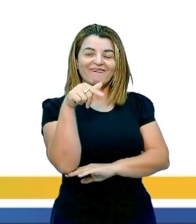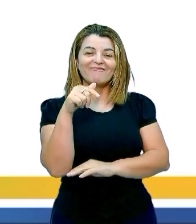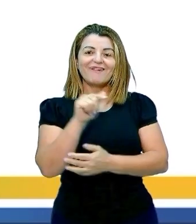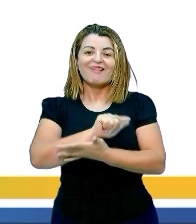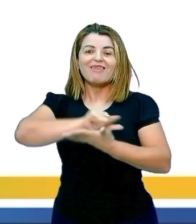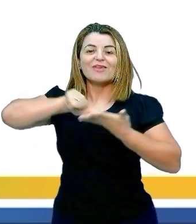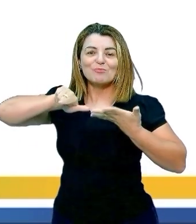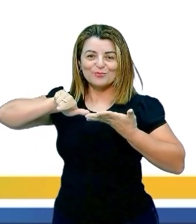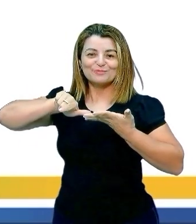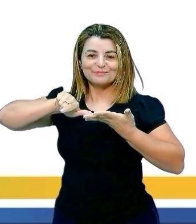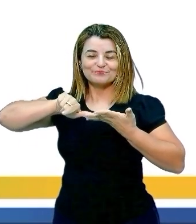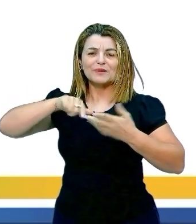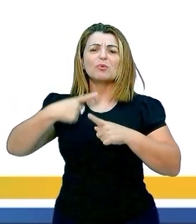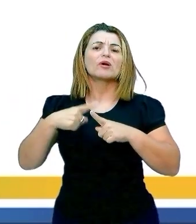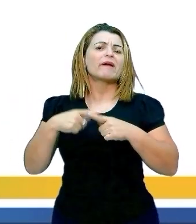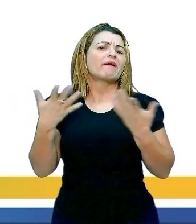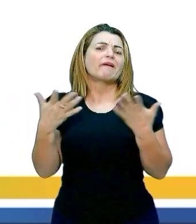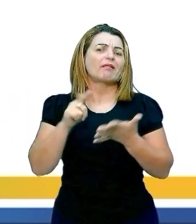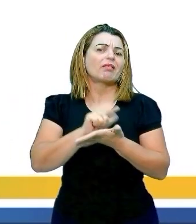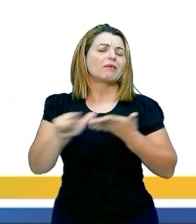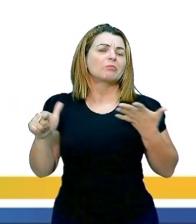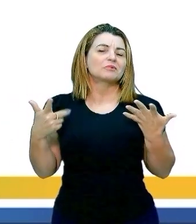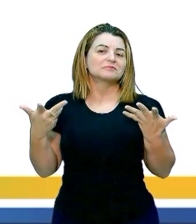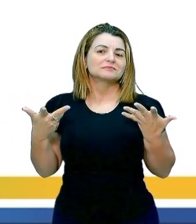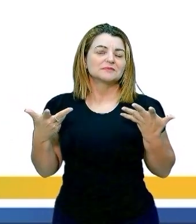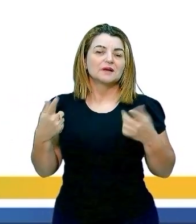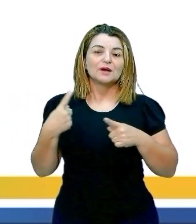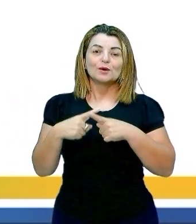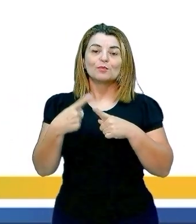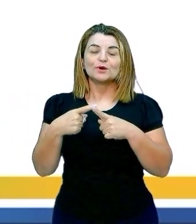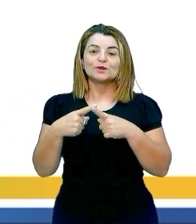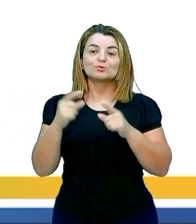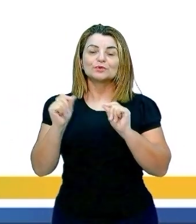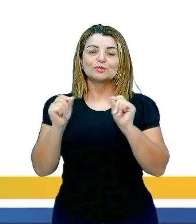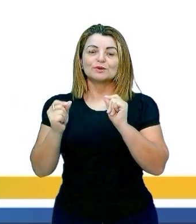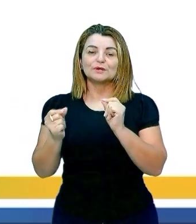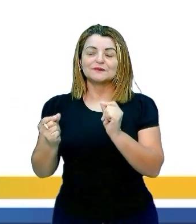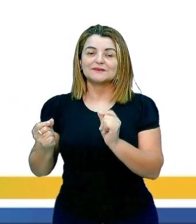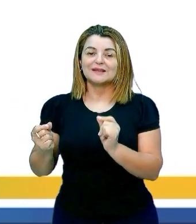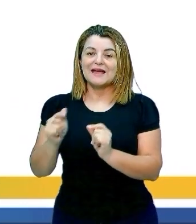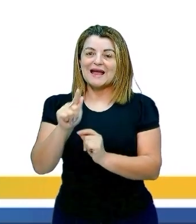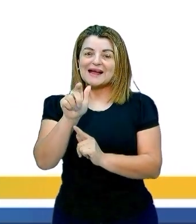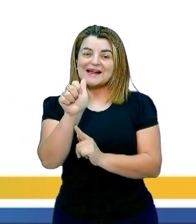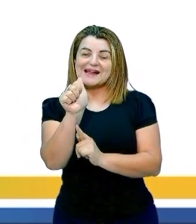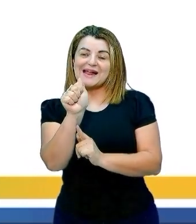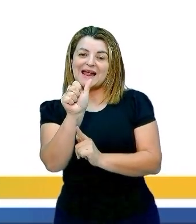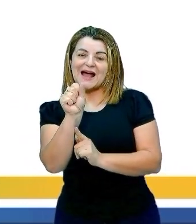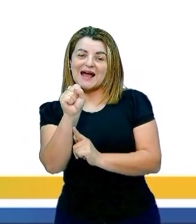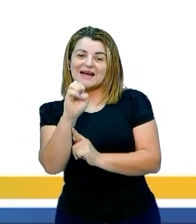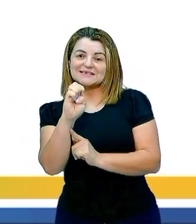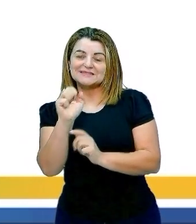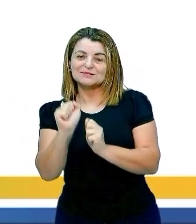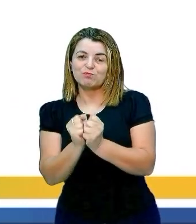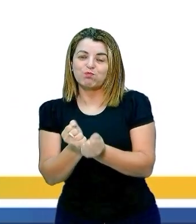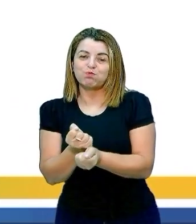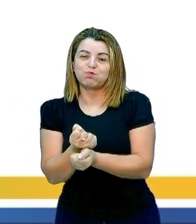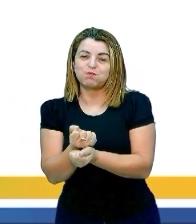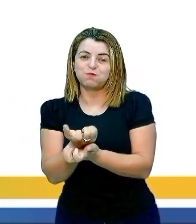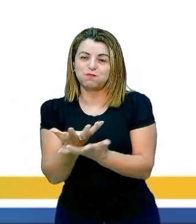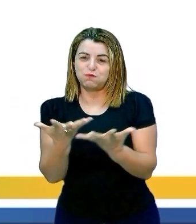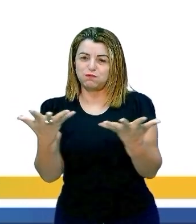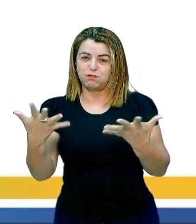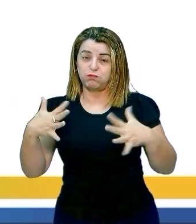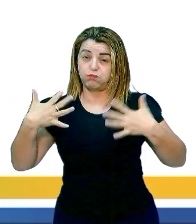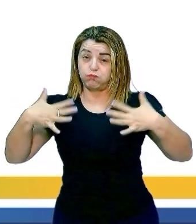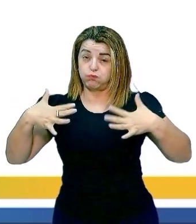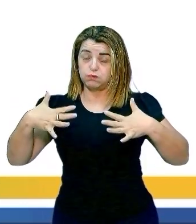Pelo fato de quê? De não emitirem gases do efeito estufa, emite, sim,